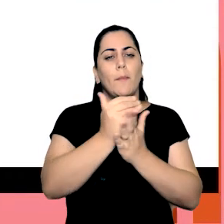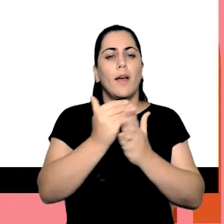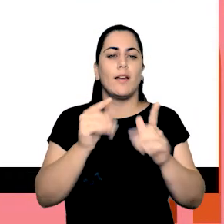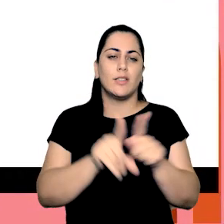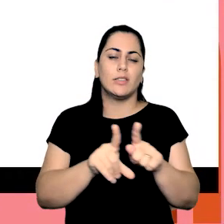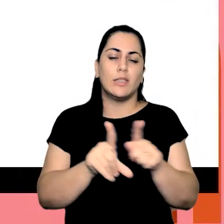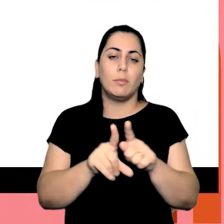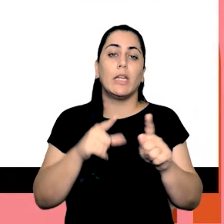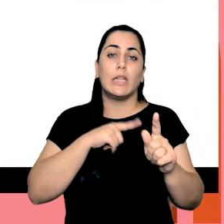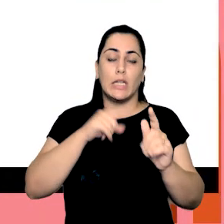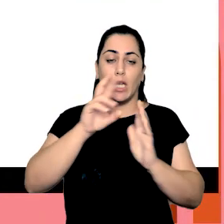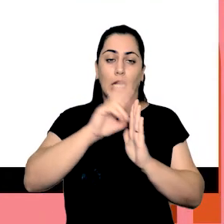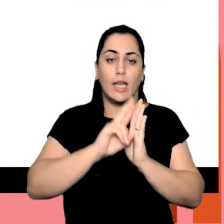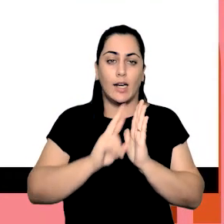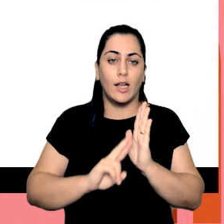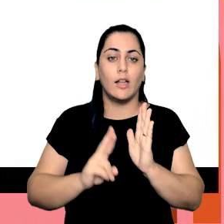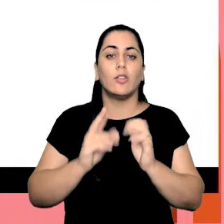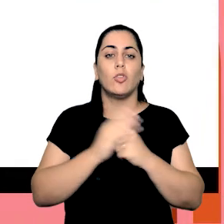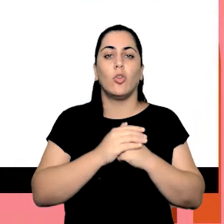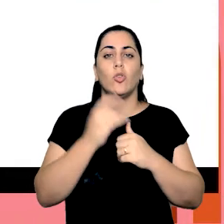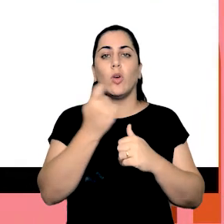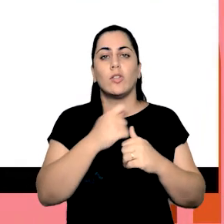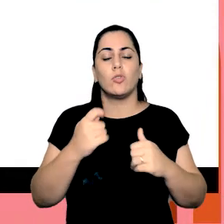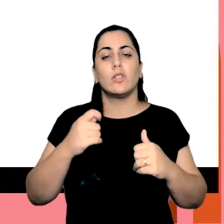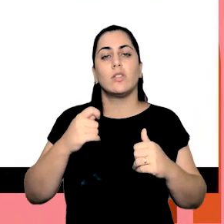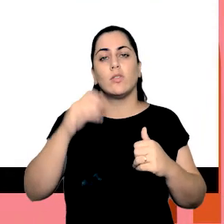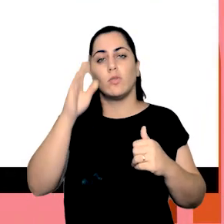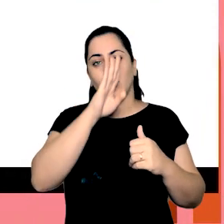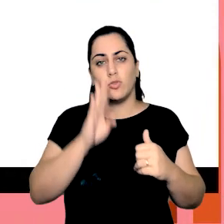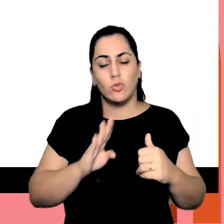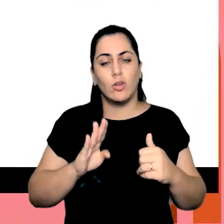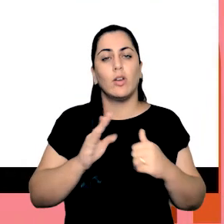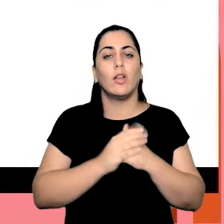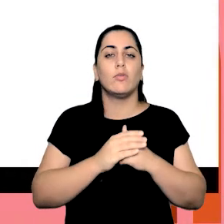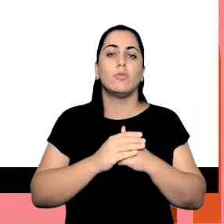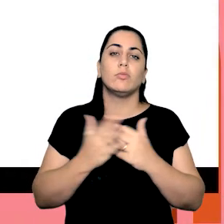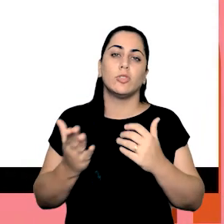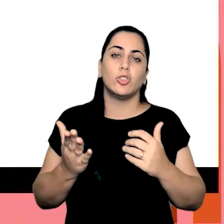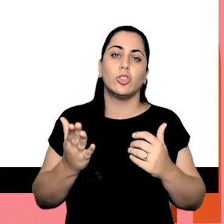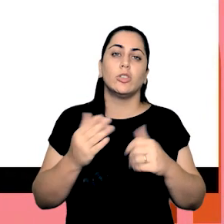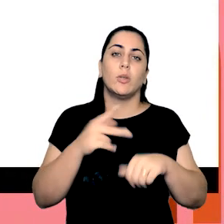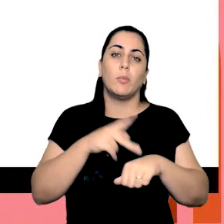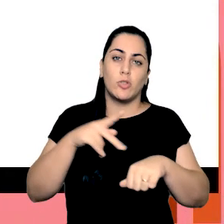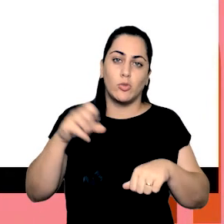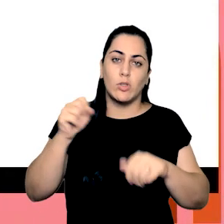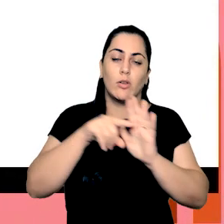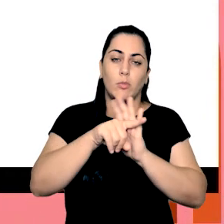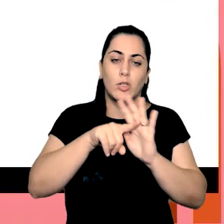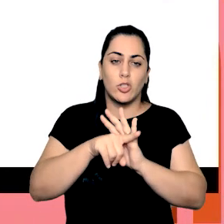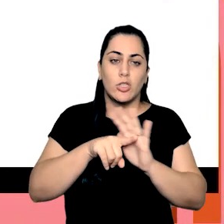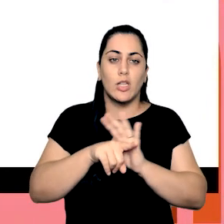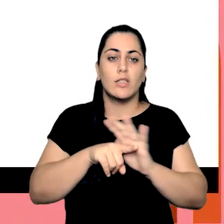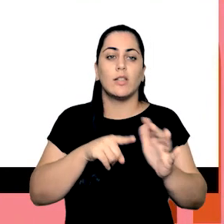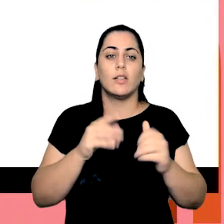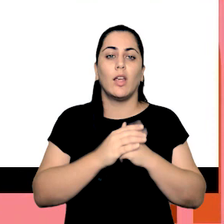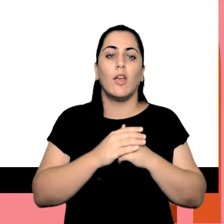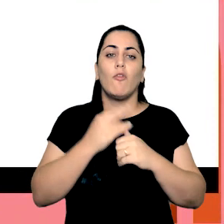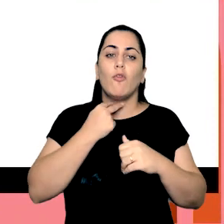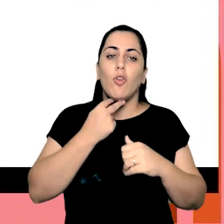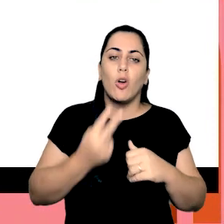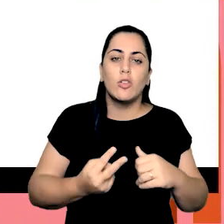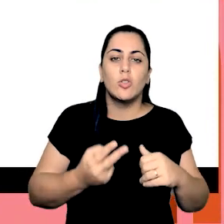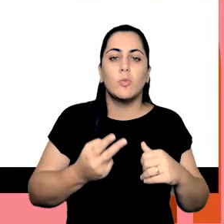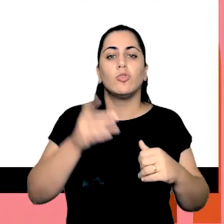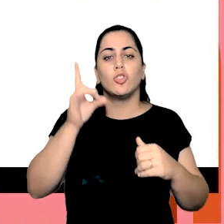relatórios da Associação Nacional de Pós-Graduação e Pesquisa em Educação que traz vozes pelos direitos da mulher